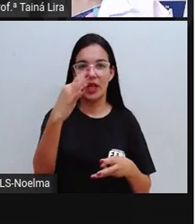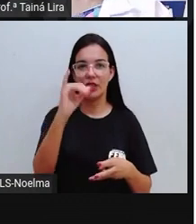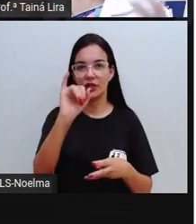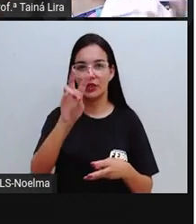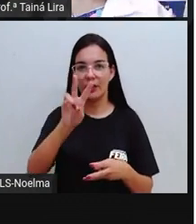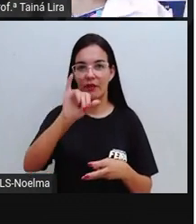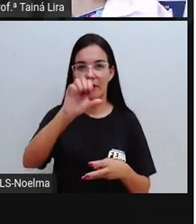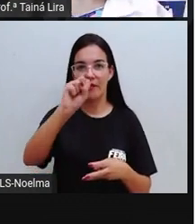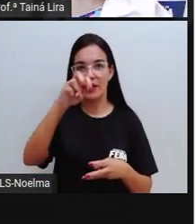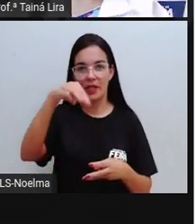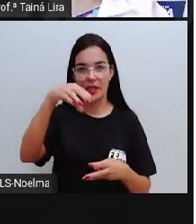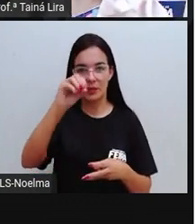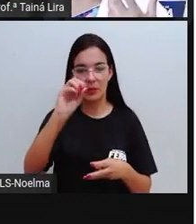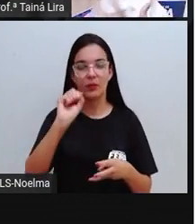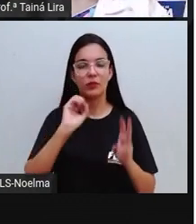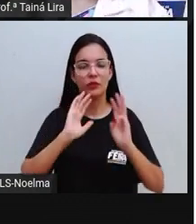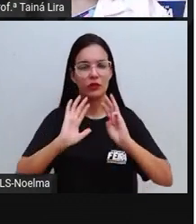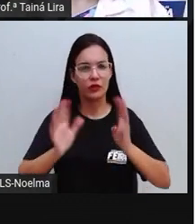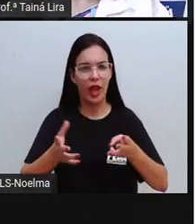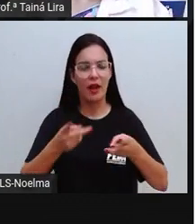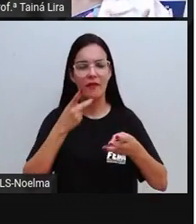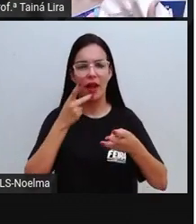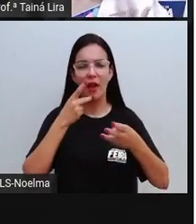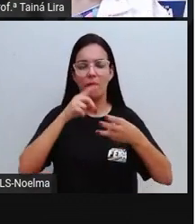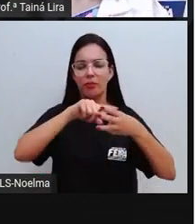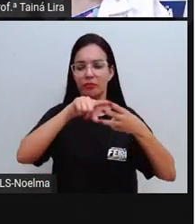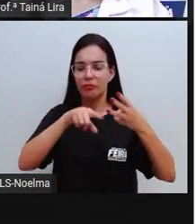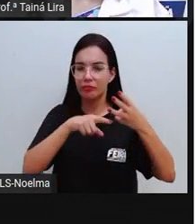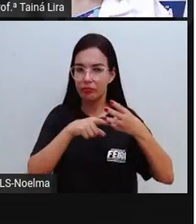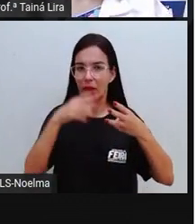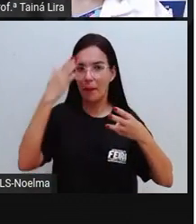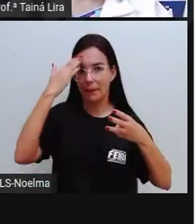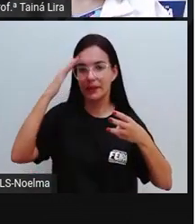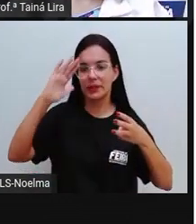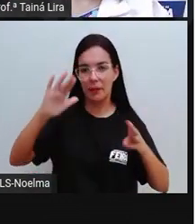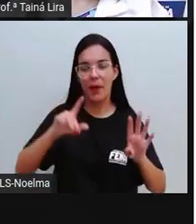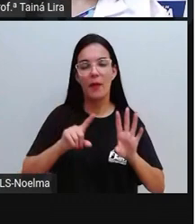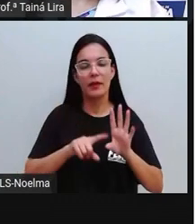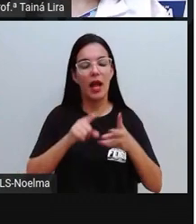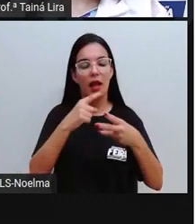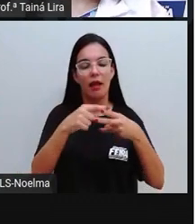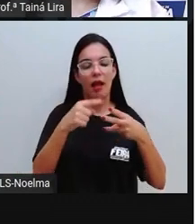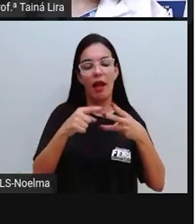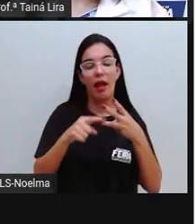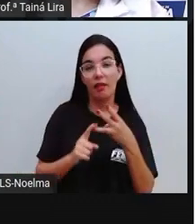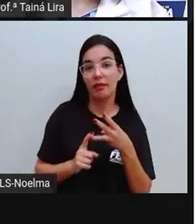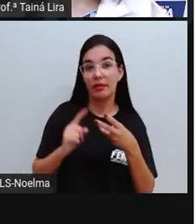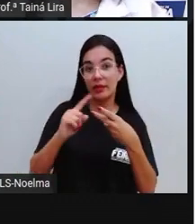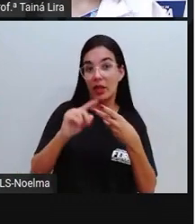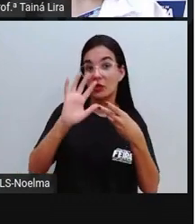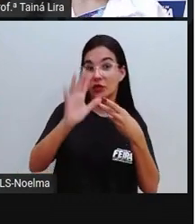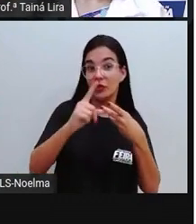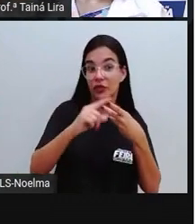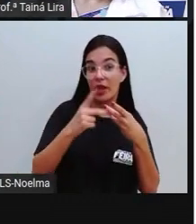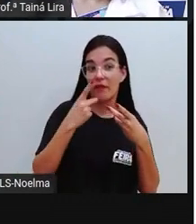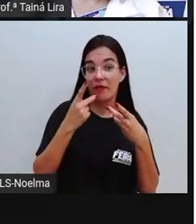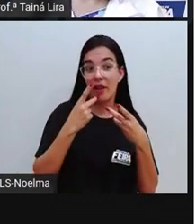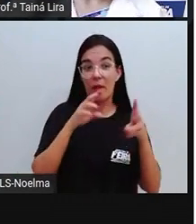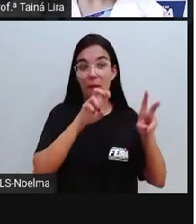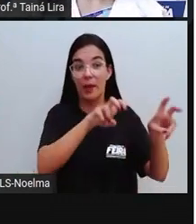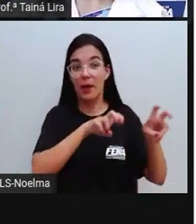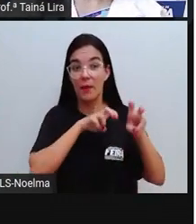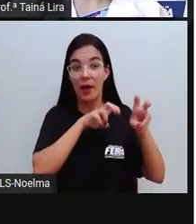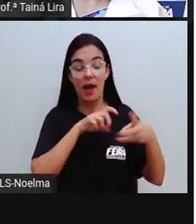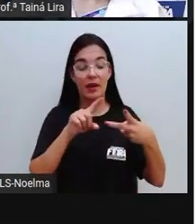aí falando dessas atividades, depois a PRO fez, né, uma aula separada aí falando de cada atividade econômica. E